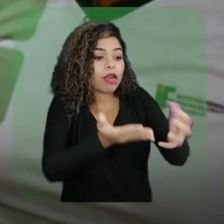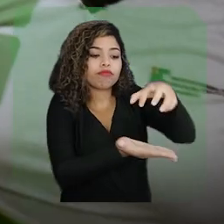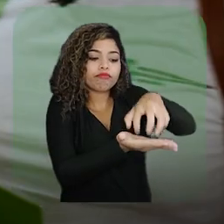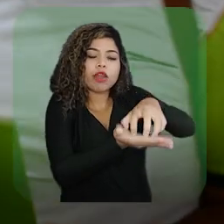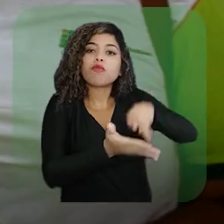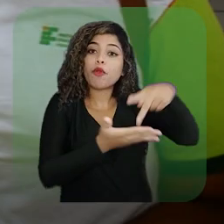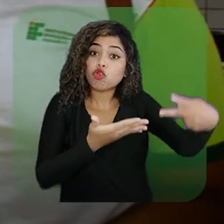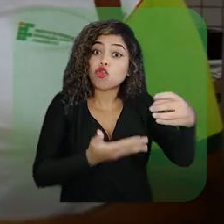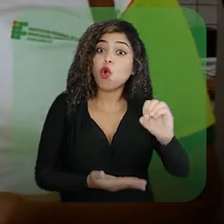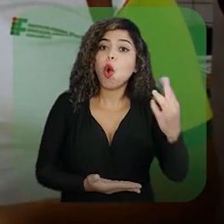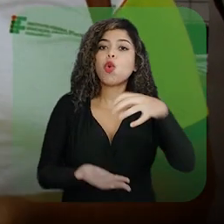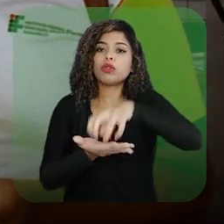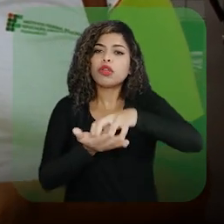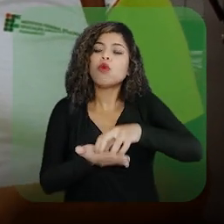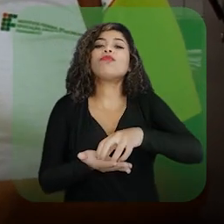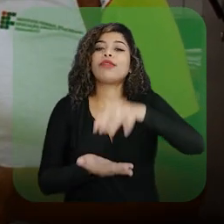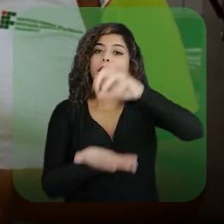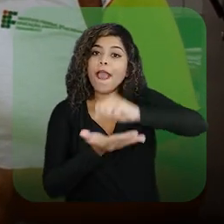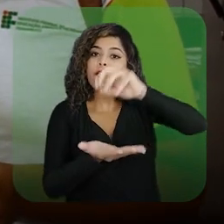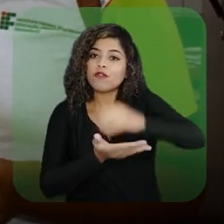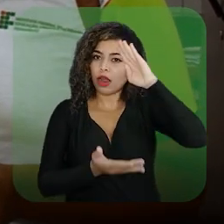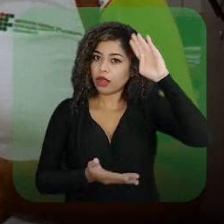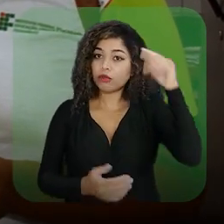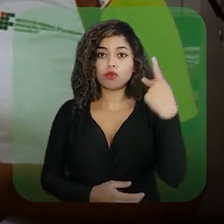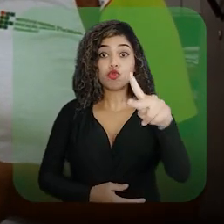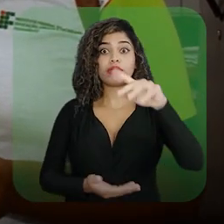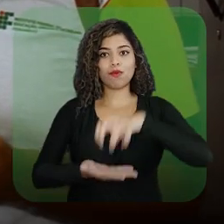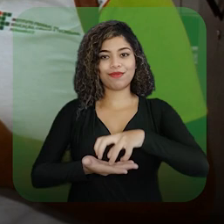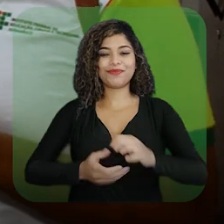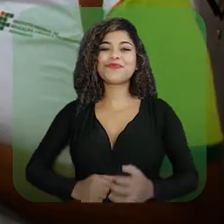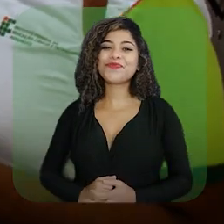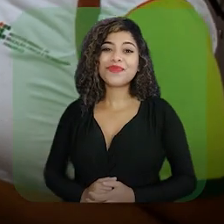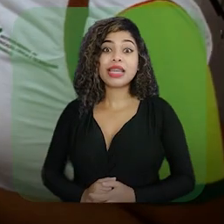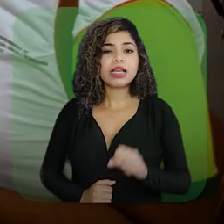E depois é só entregar no setor do protocolo ou no registro acadêmico do seu campus.